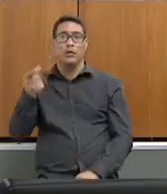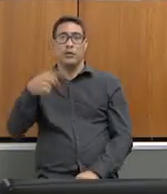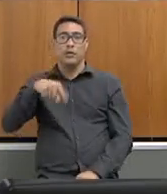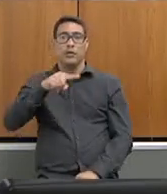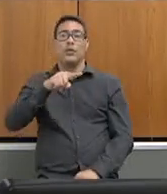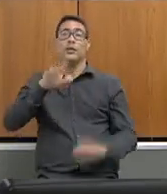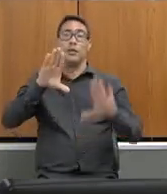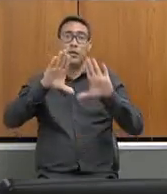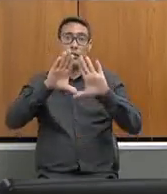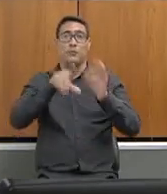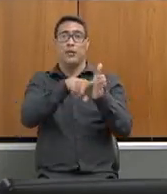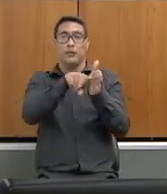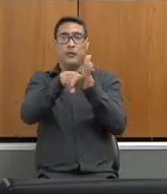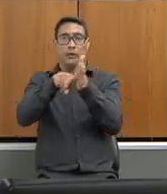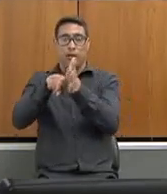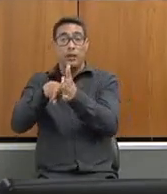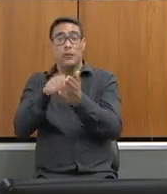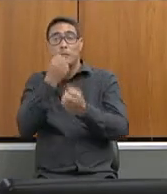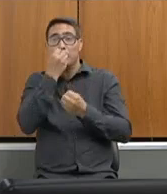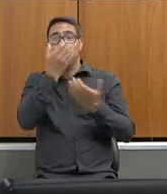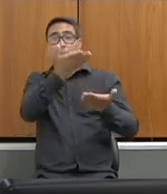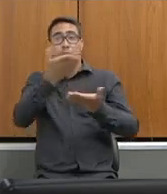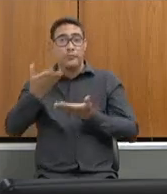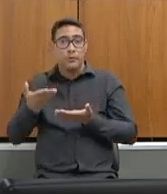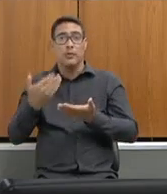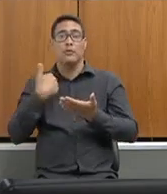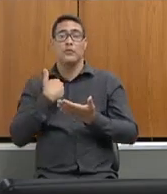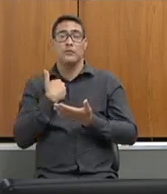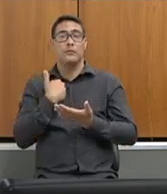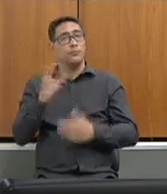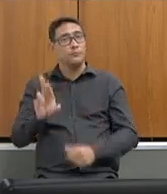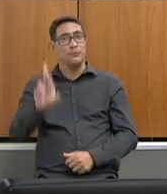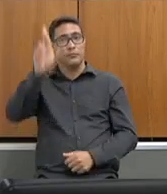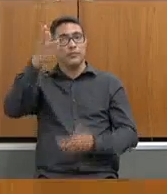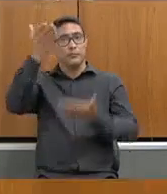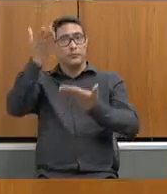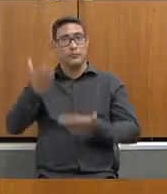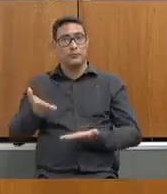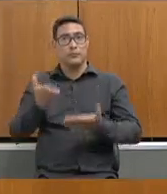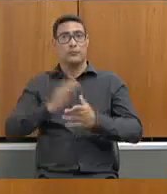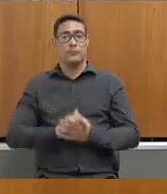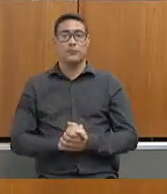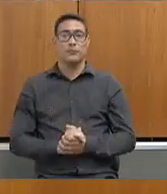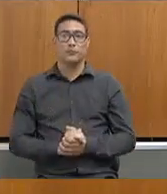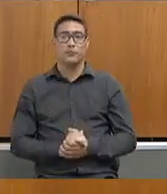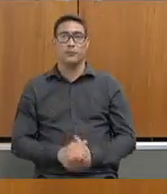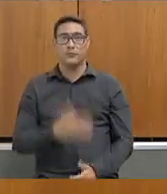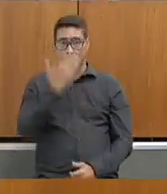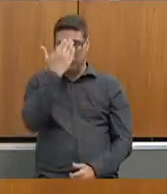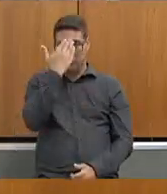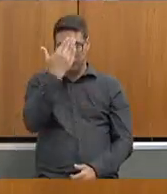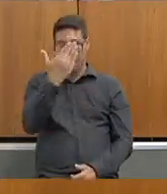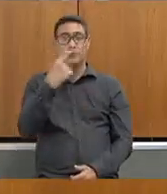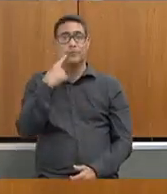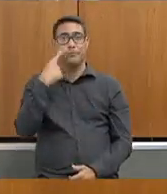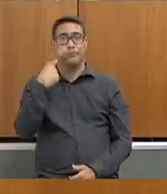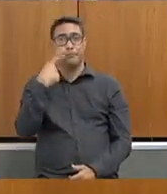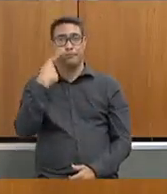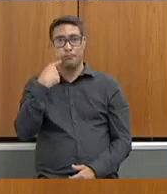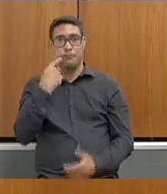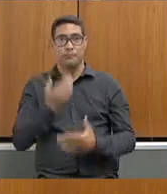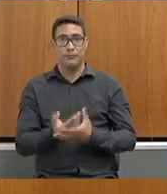Fiscaliza. Secretário, bem-vindo à Comissão de Educação, com a palavra para as suas considerações. Obrigado, deputada Berta Serqueira.